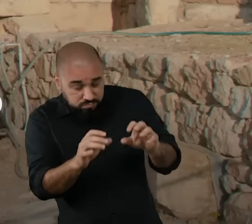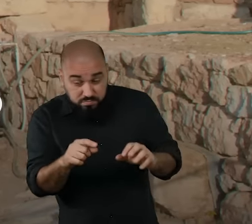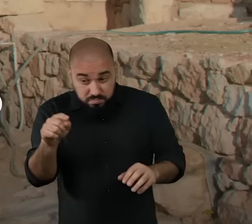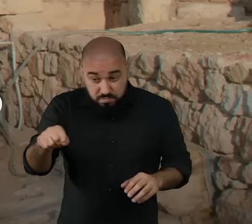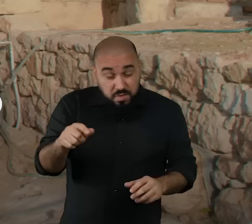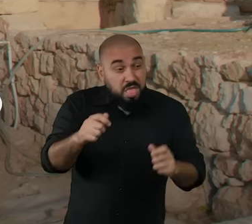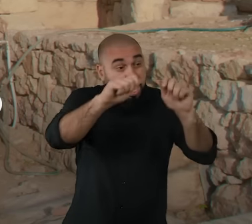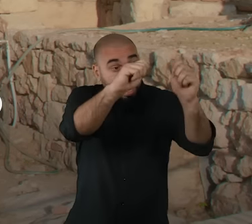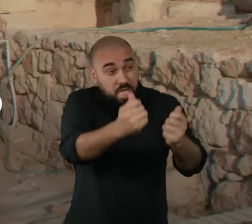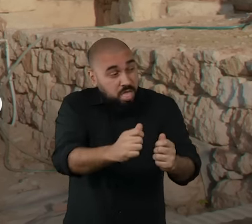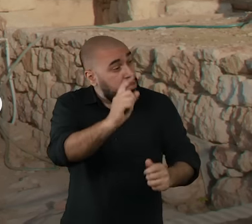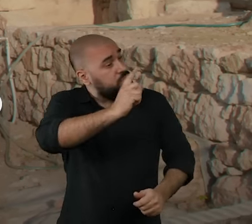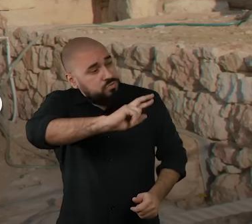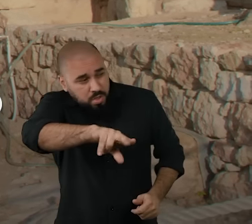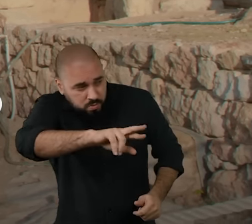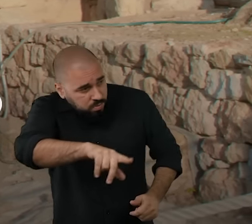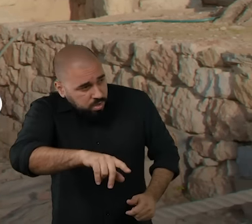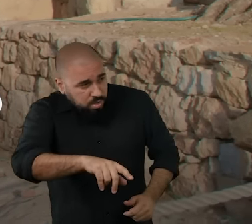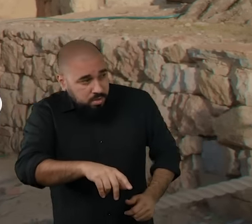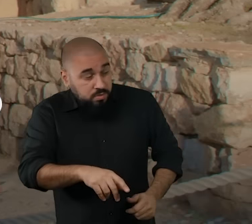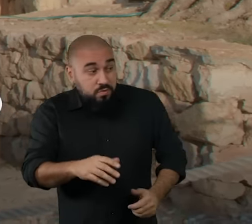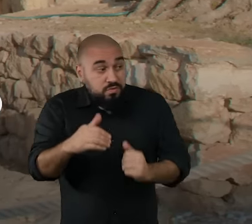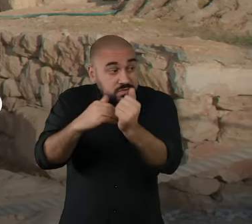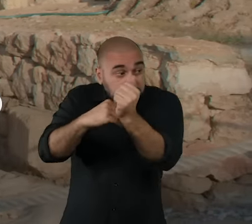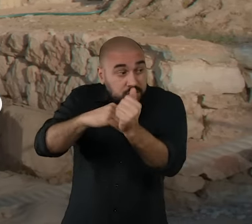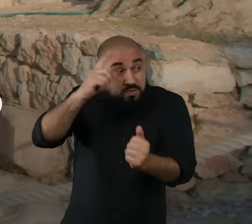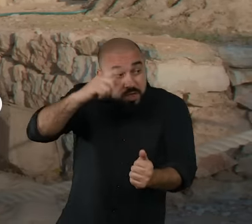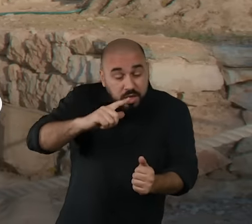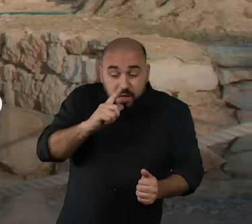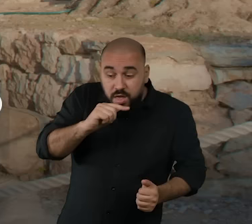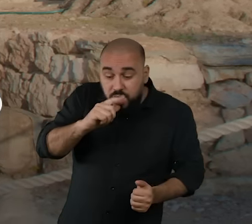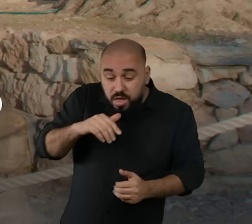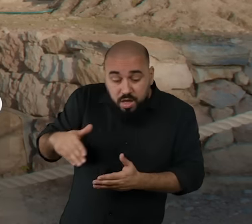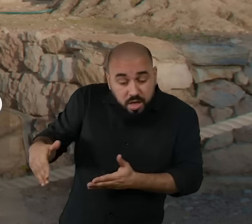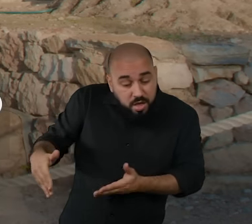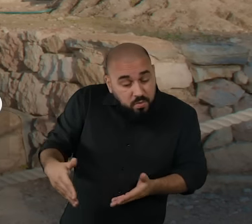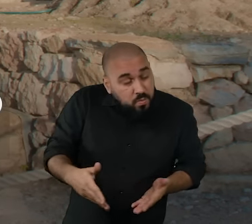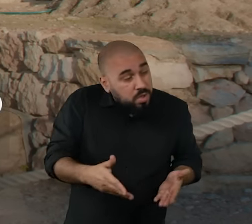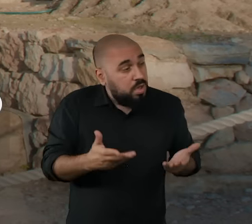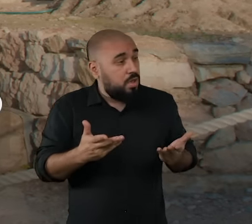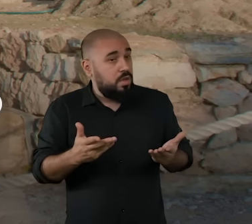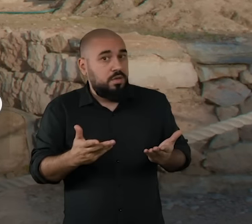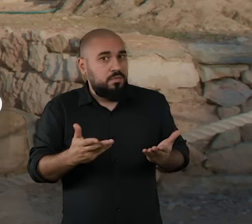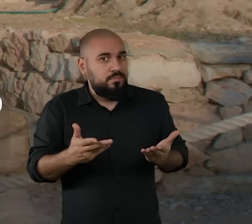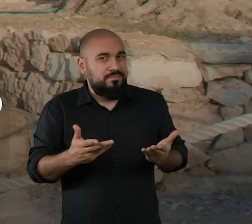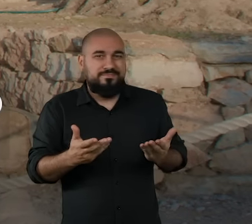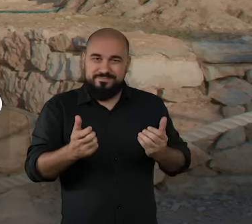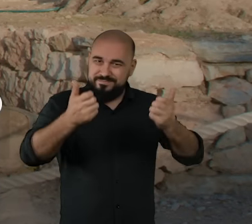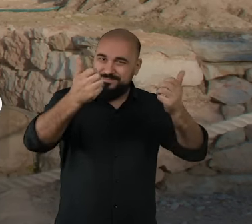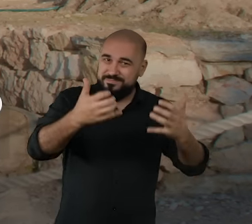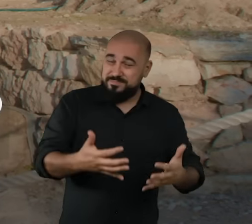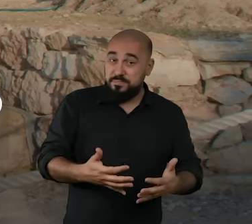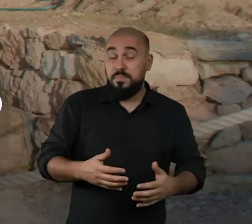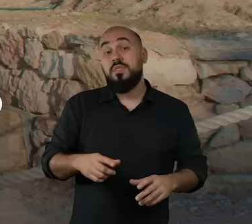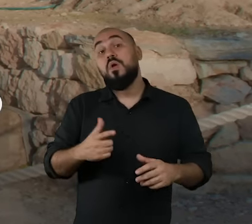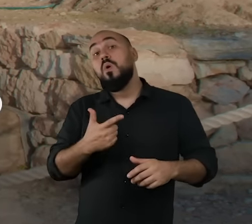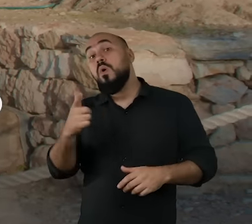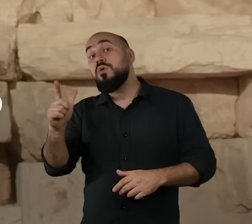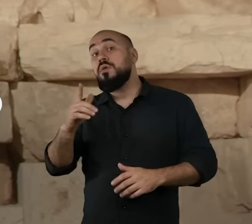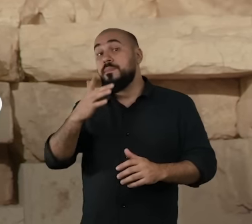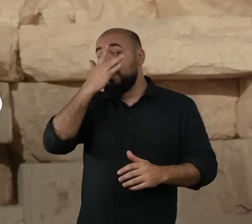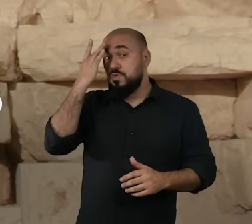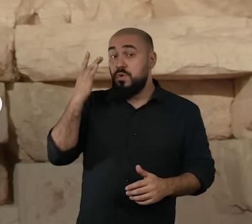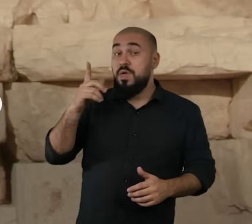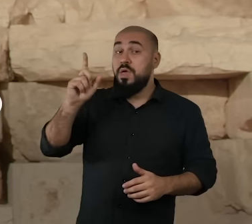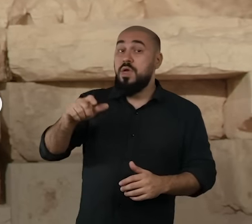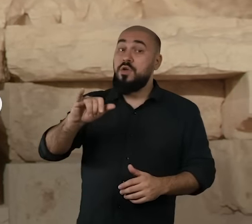segredo da natureza era a água. Junto com Tales de Mileto, vieram vários outros pensadores da chamada escola jônica.